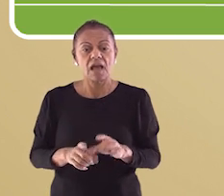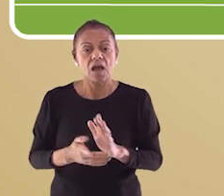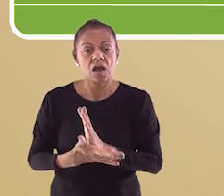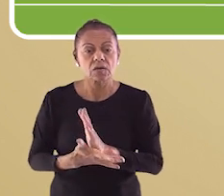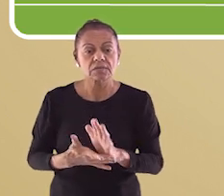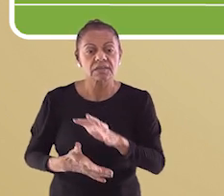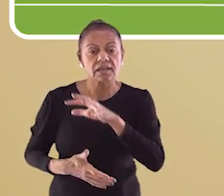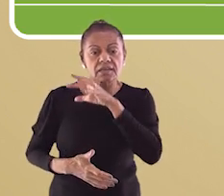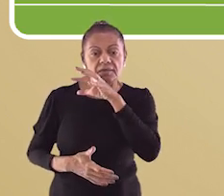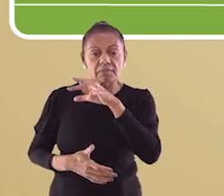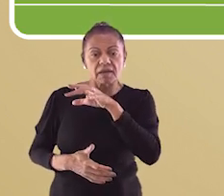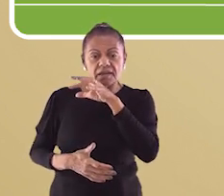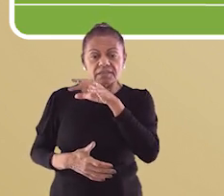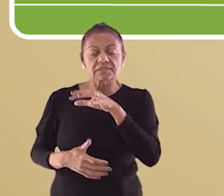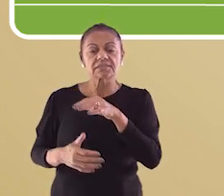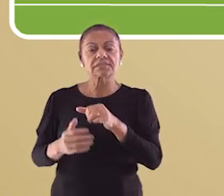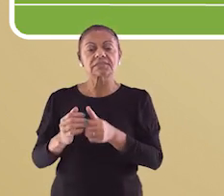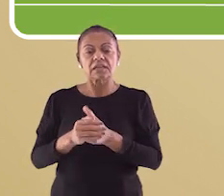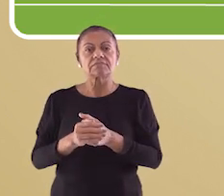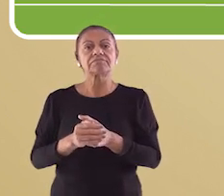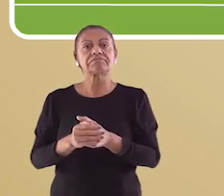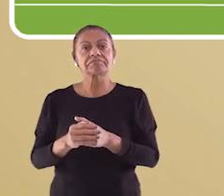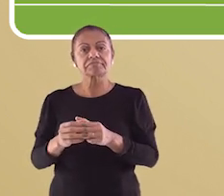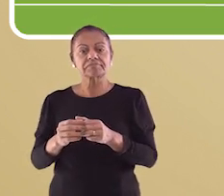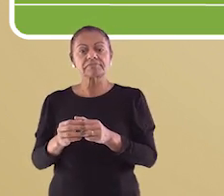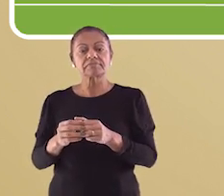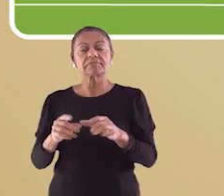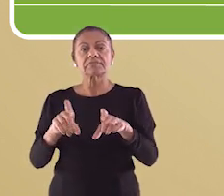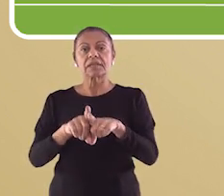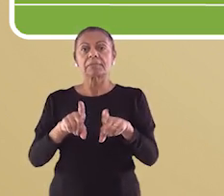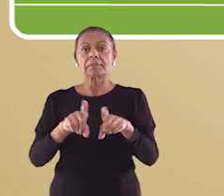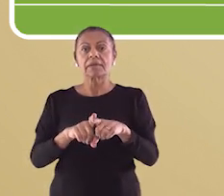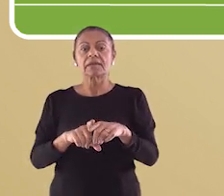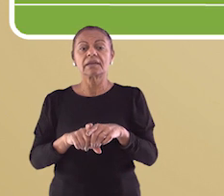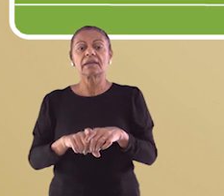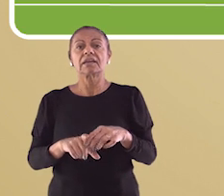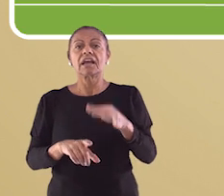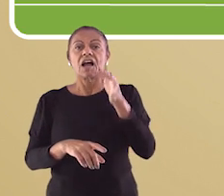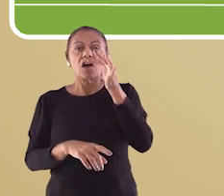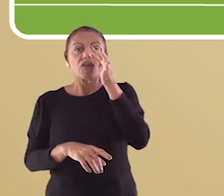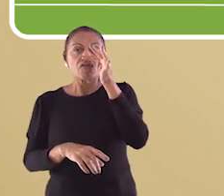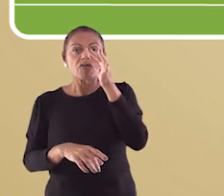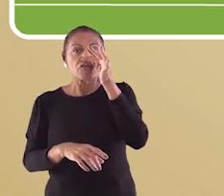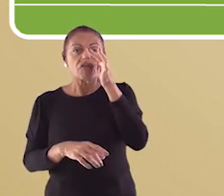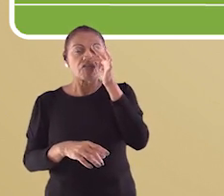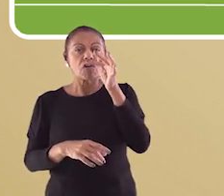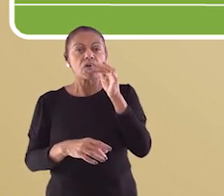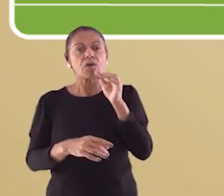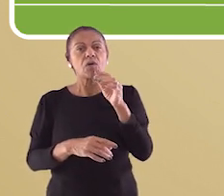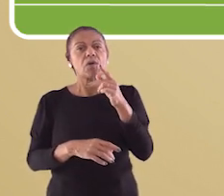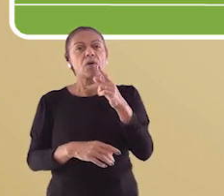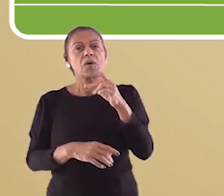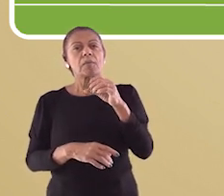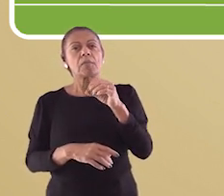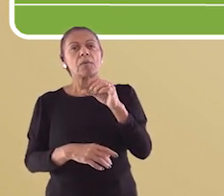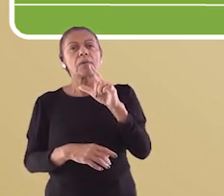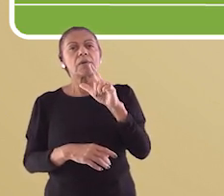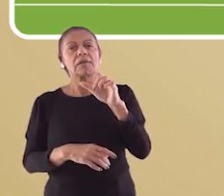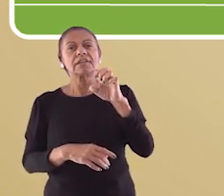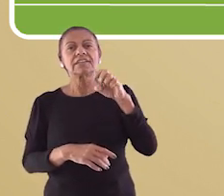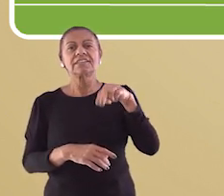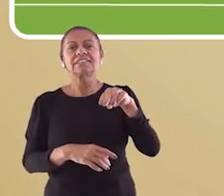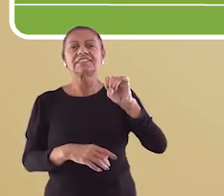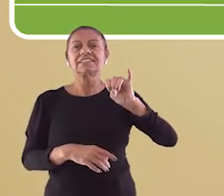o acasalamento e gerar os seus descendentes. Além de tudo, também ocorre a polinização das